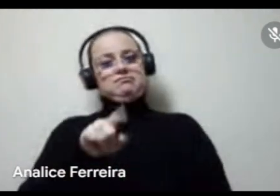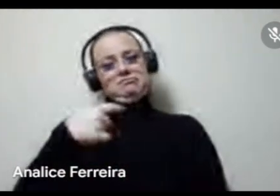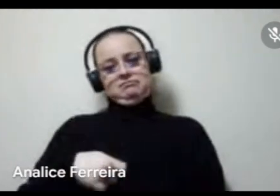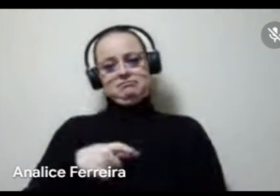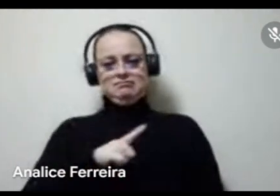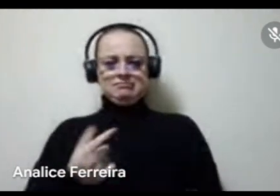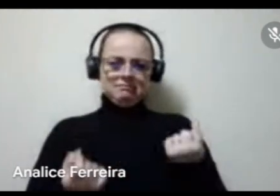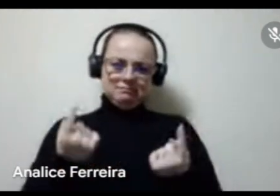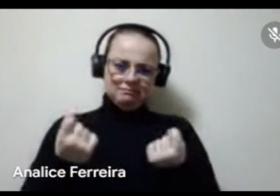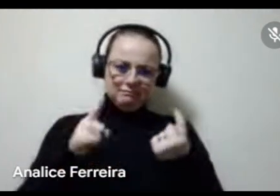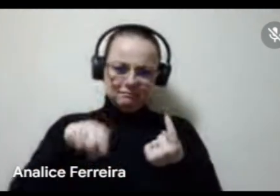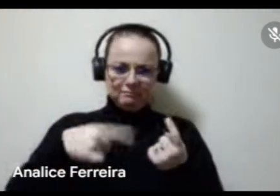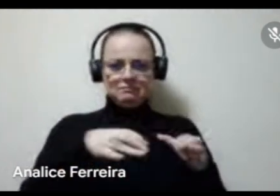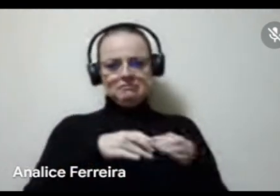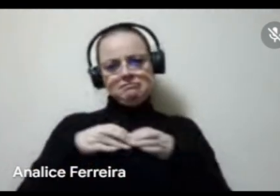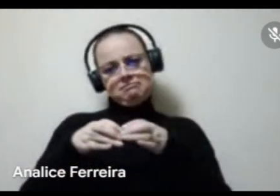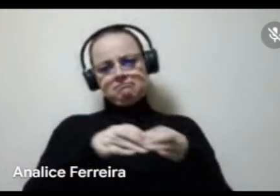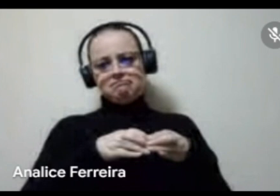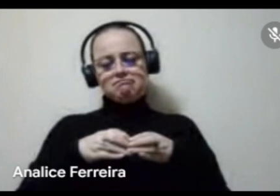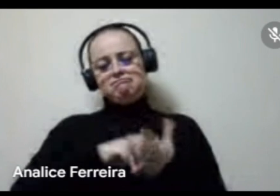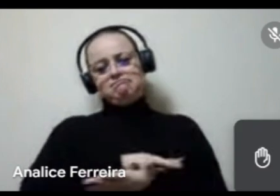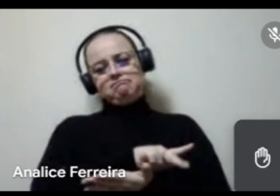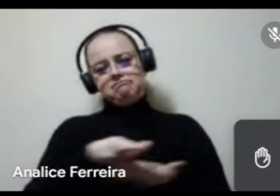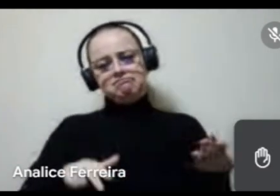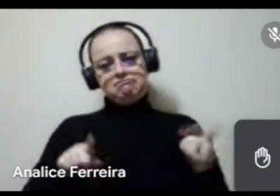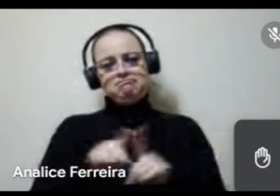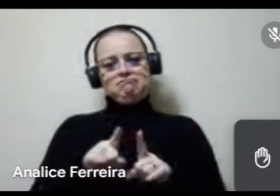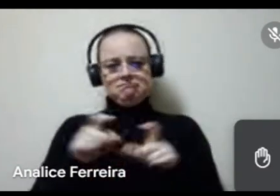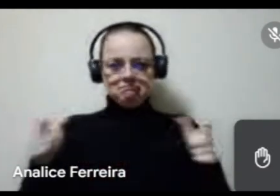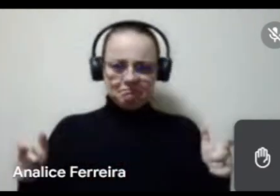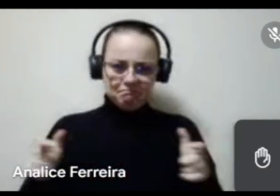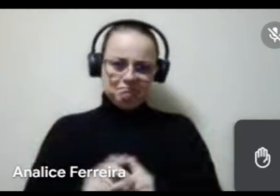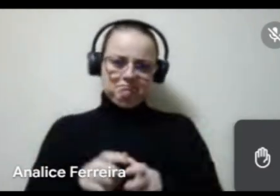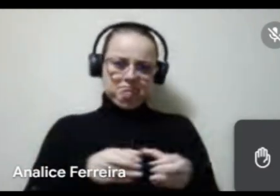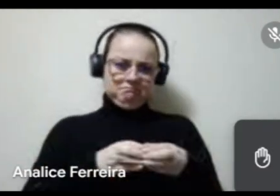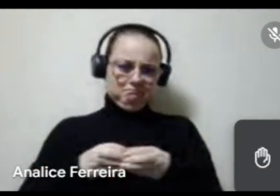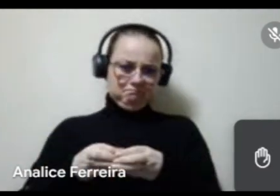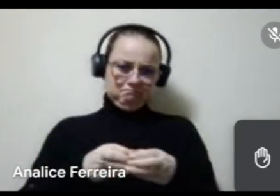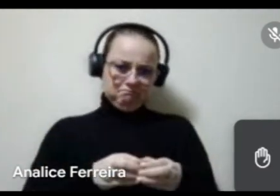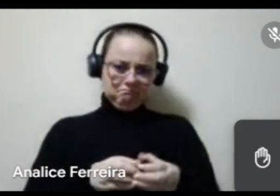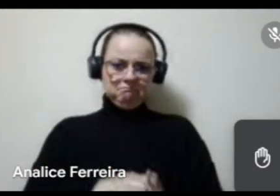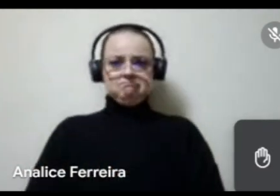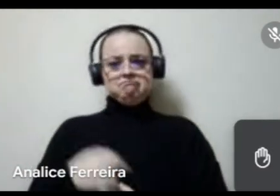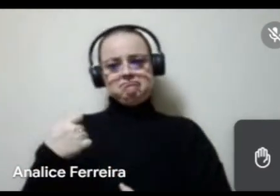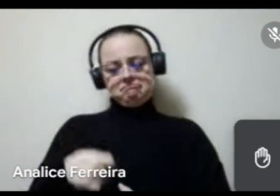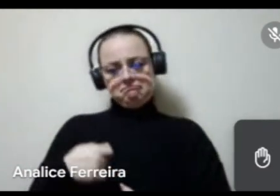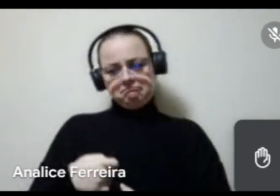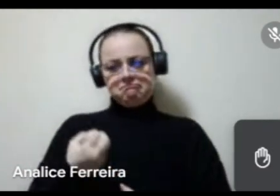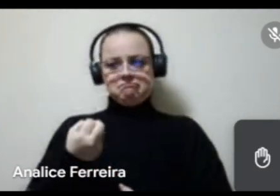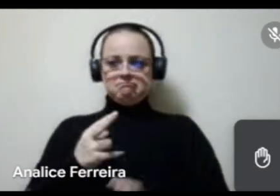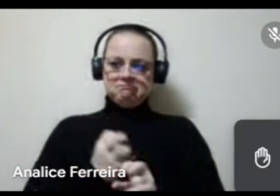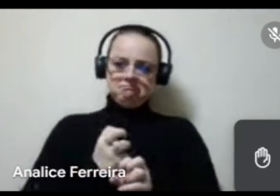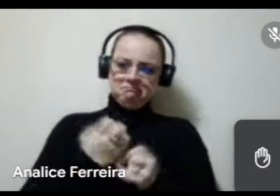alguns outros grupos de diversidade, grupos minorizados, né, que precisam ou de pontuação